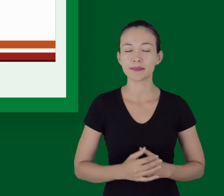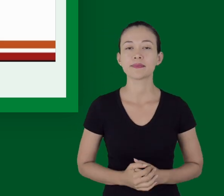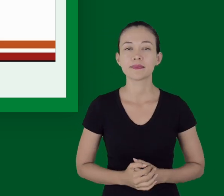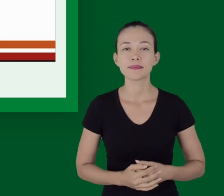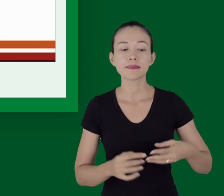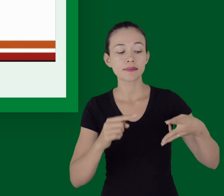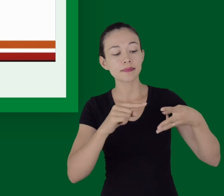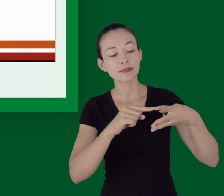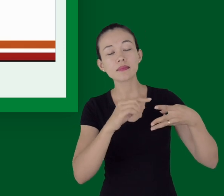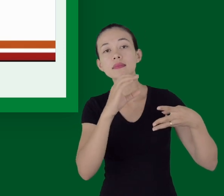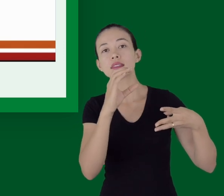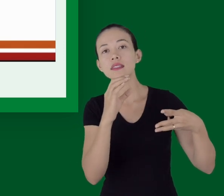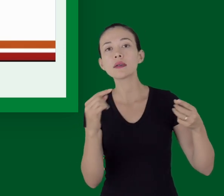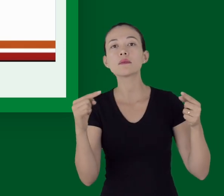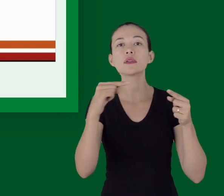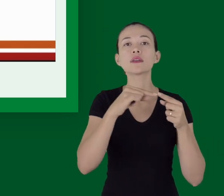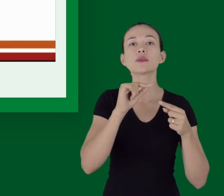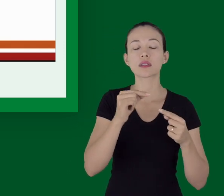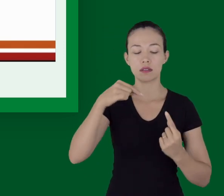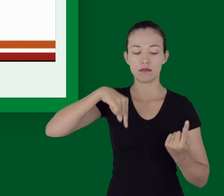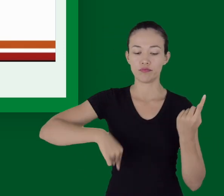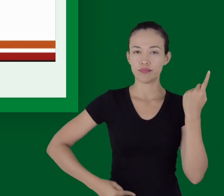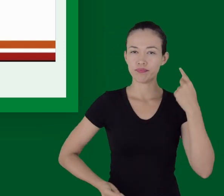O C é responsável pela circulação.